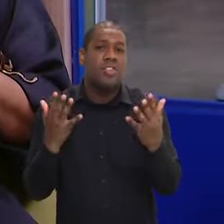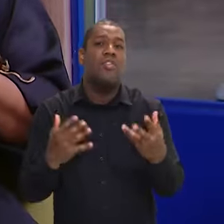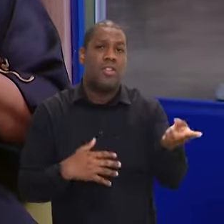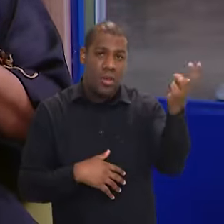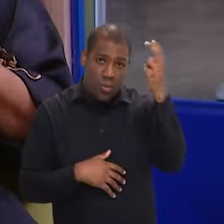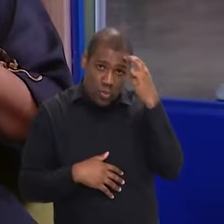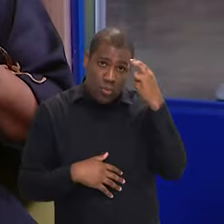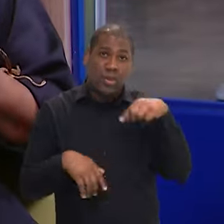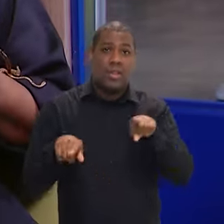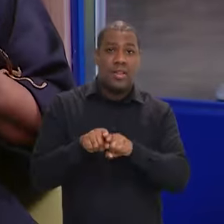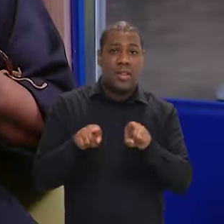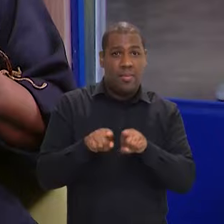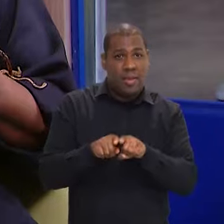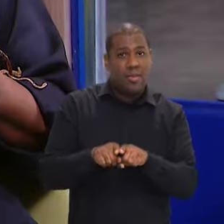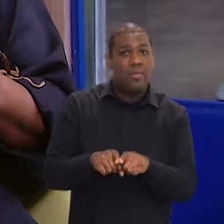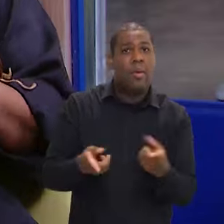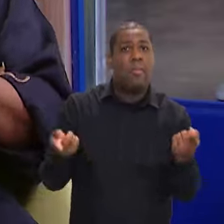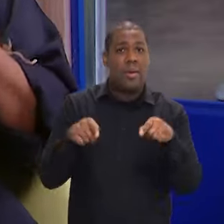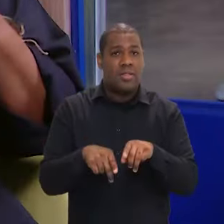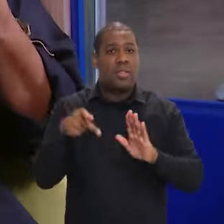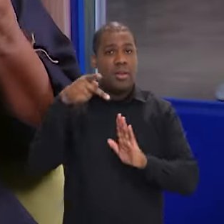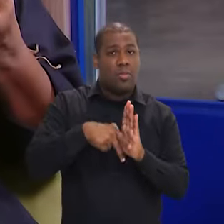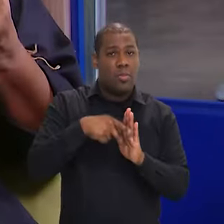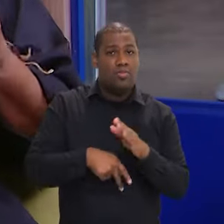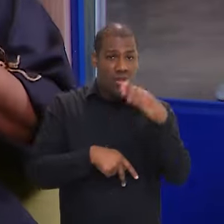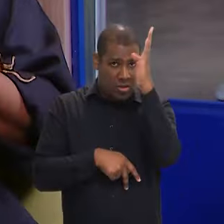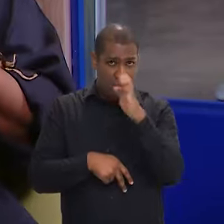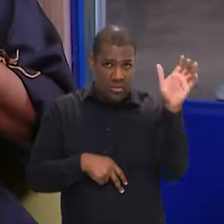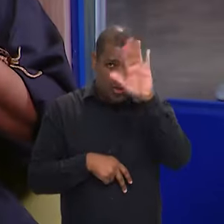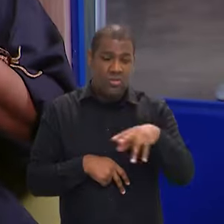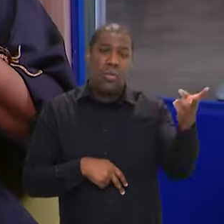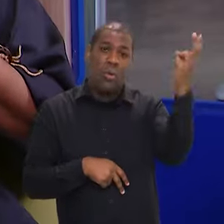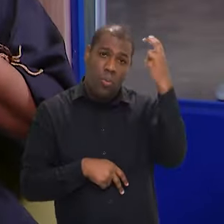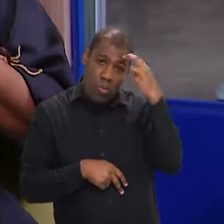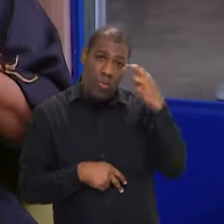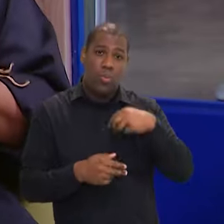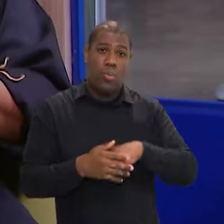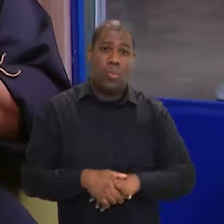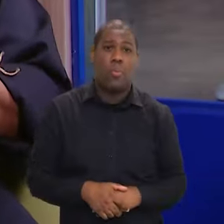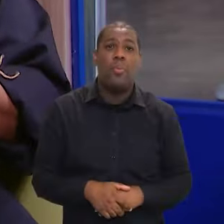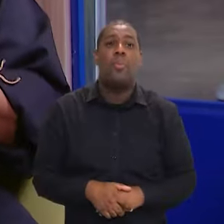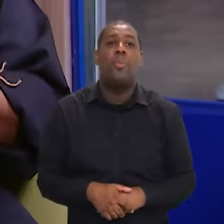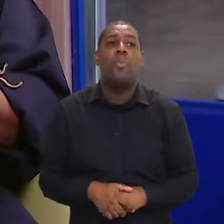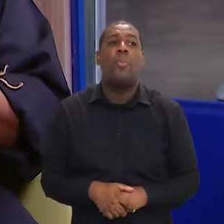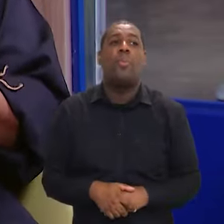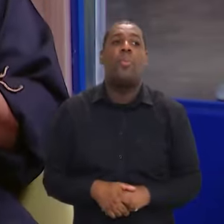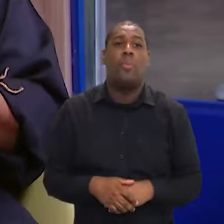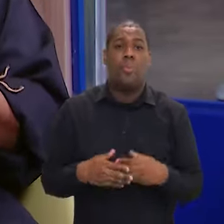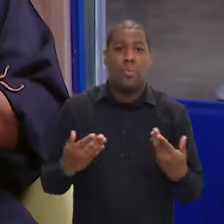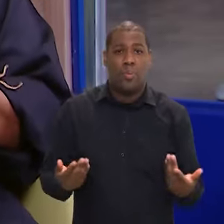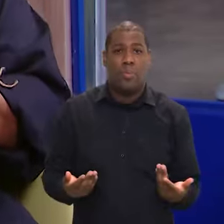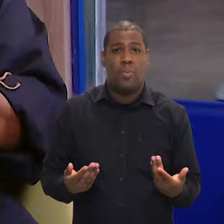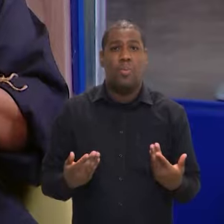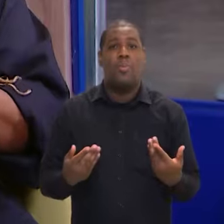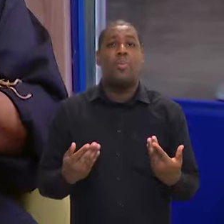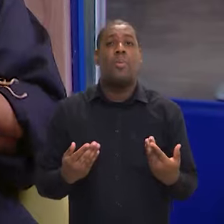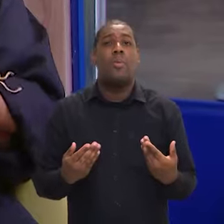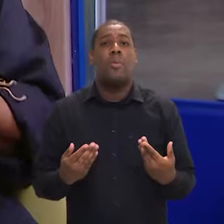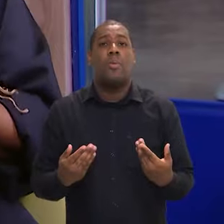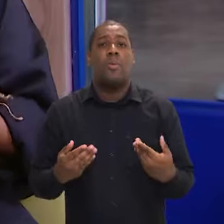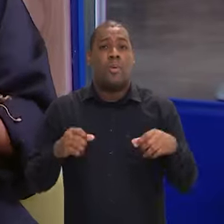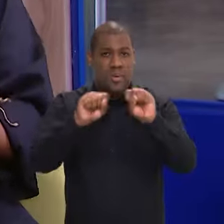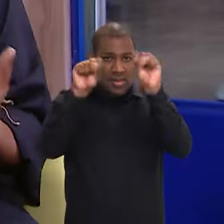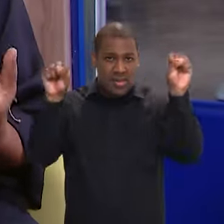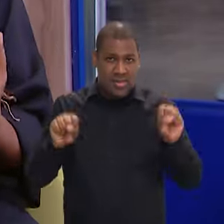e do nosso Plano Nacional de Cultura. Quando o plano estiver estabilizado é por esse sistema onde nós vamos conseguir implementar